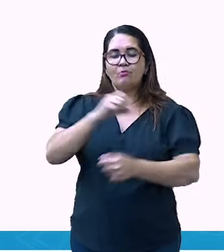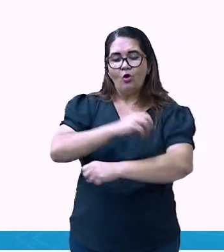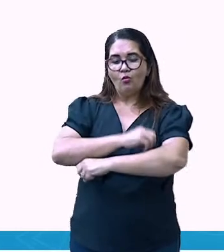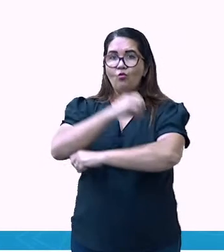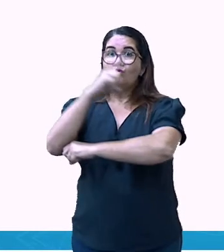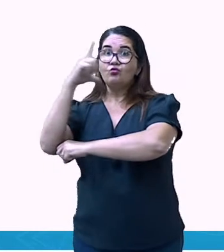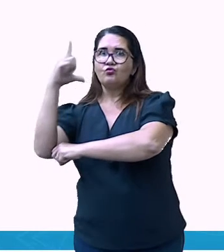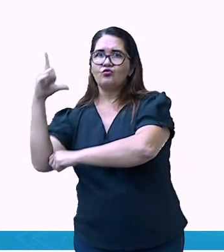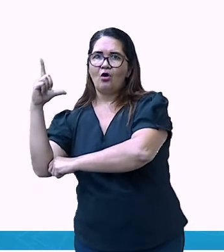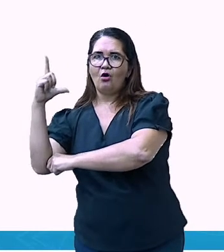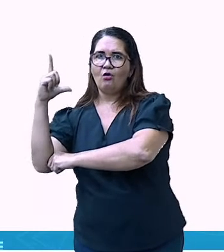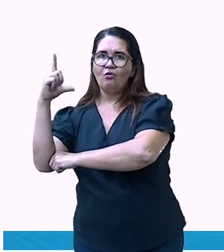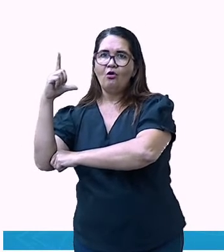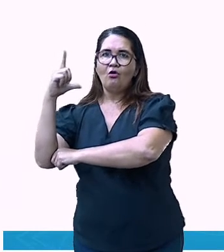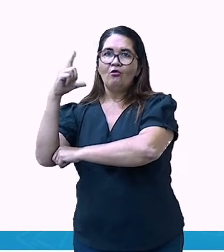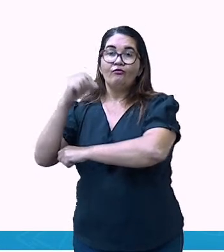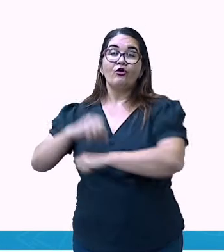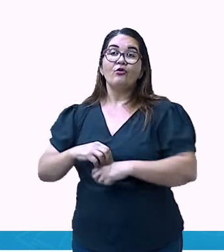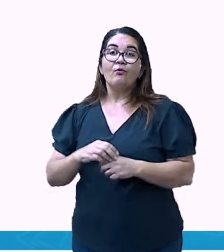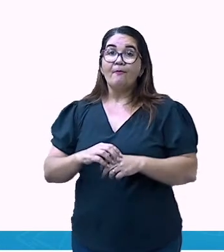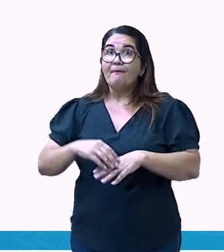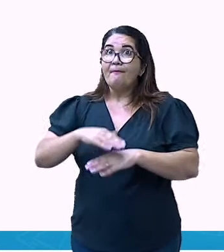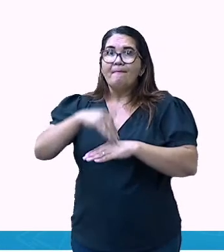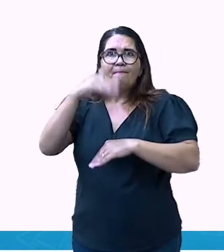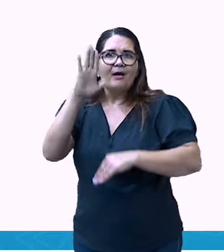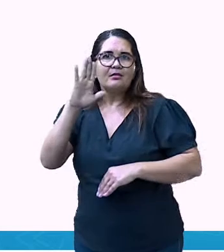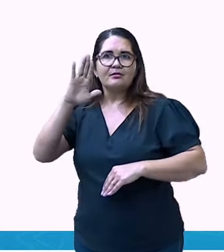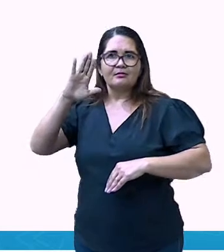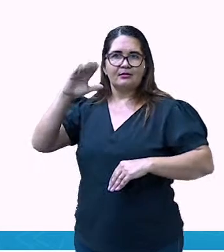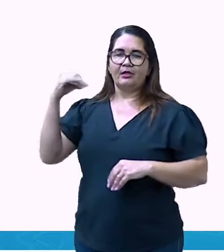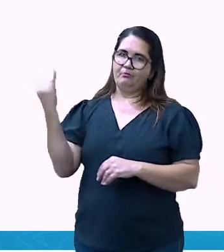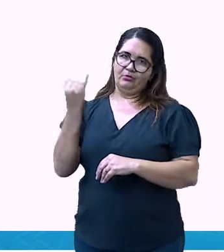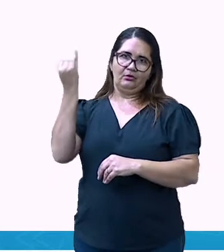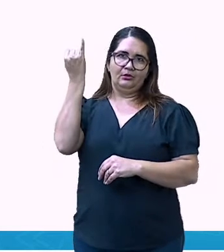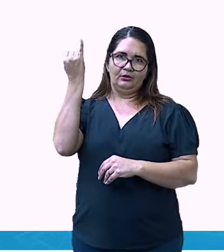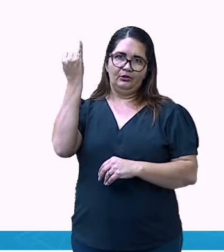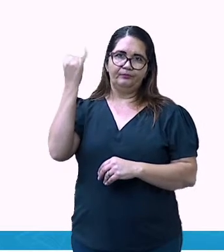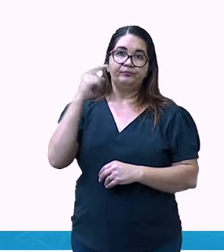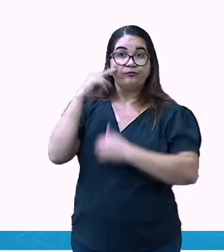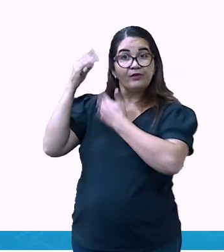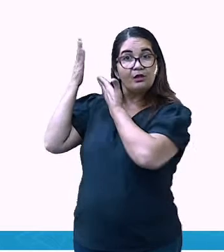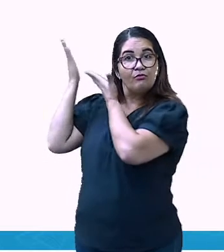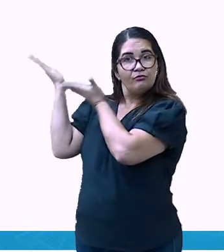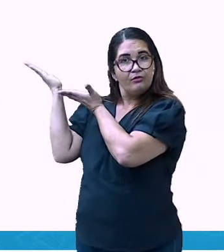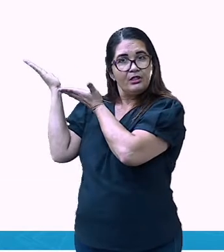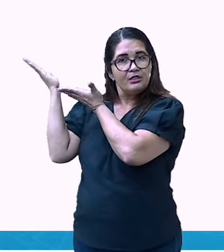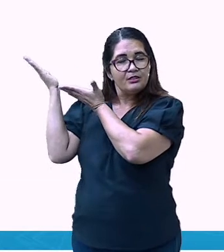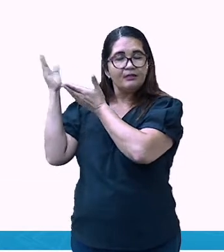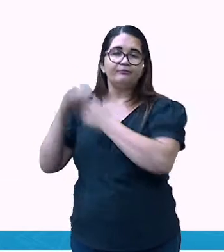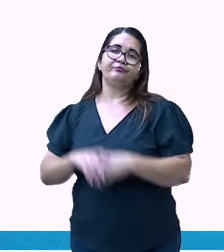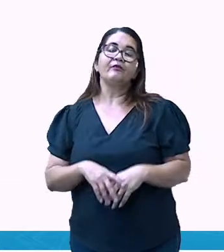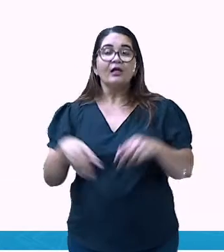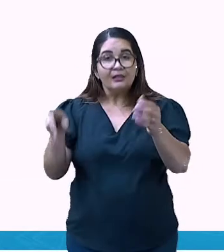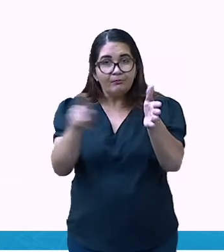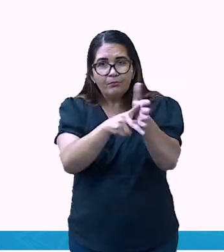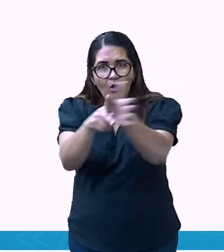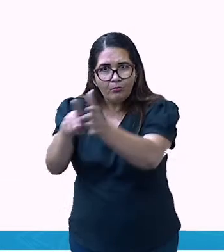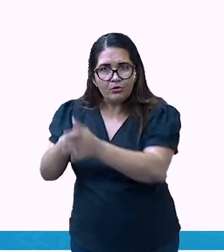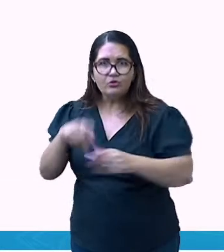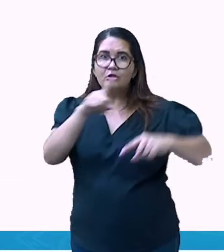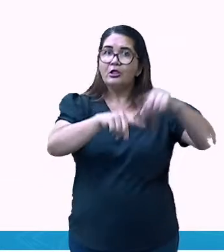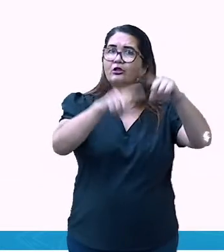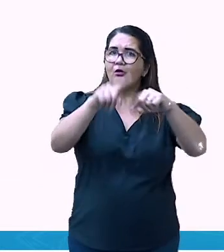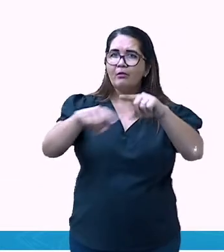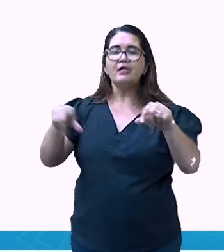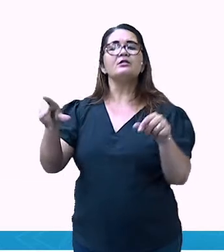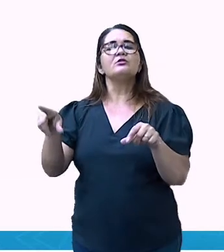Os astros são instrumentos de localização e a gente tem os próprios instrumentos que foram criados